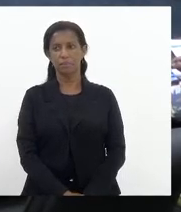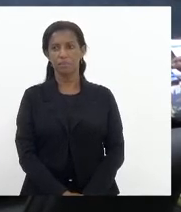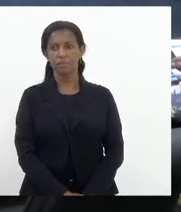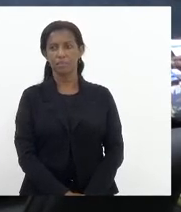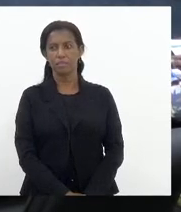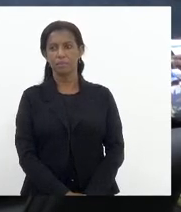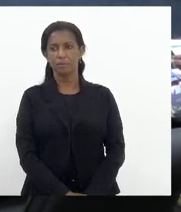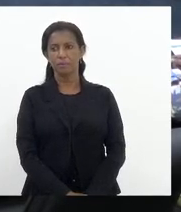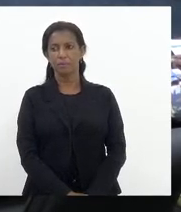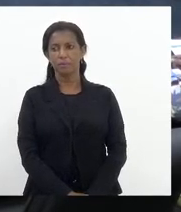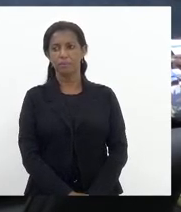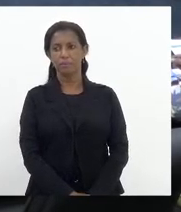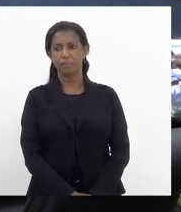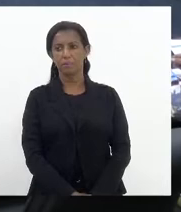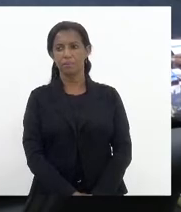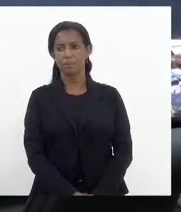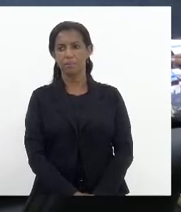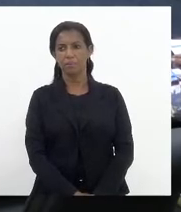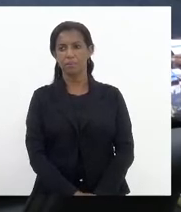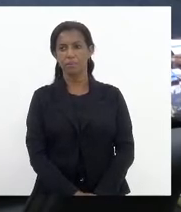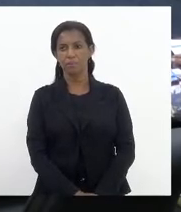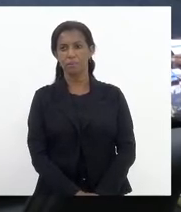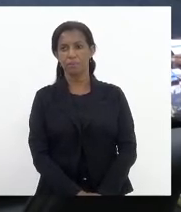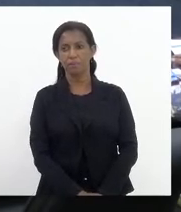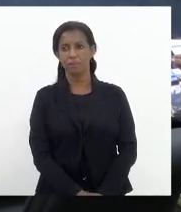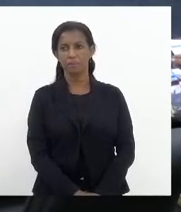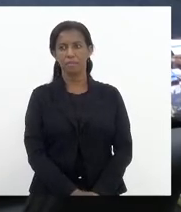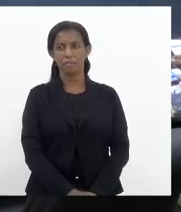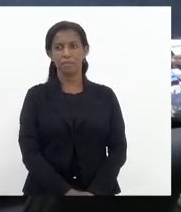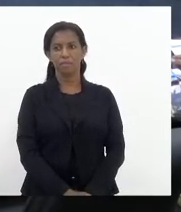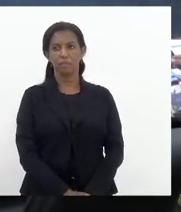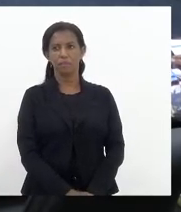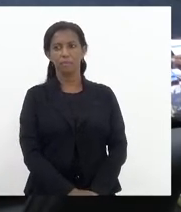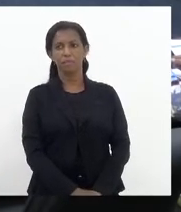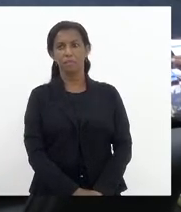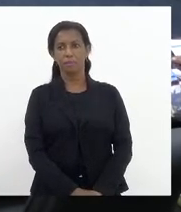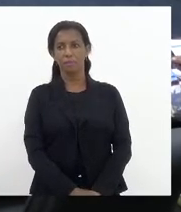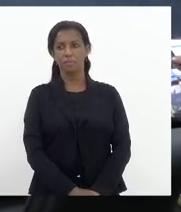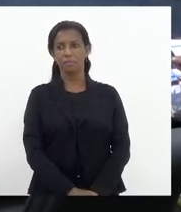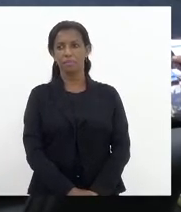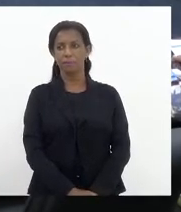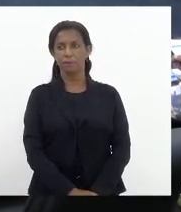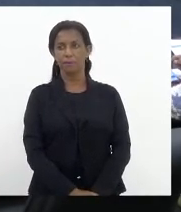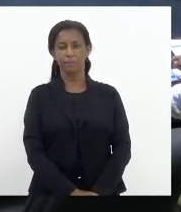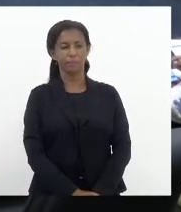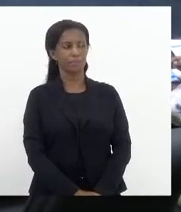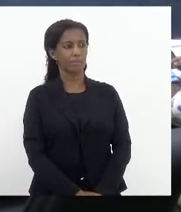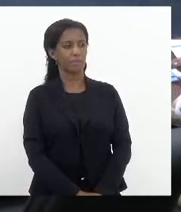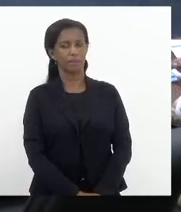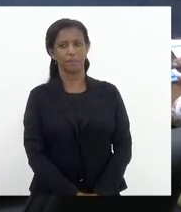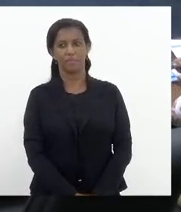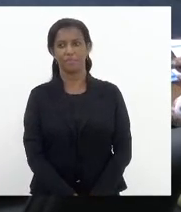tinha pedido